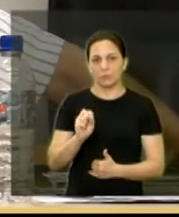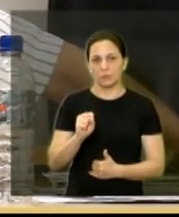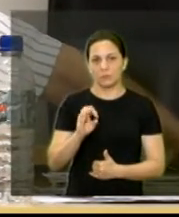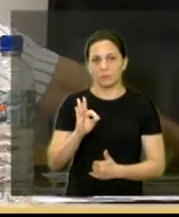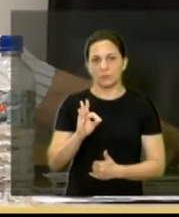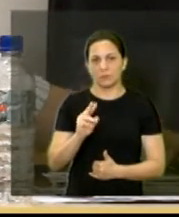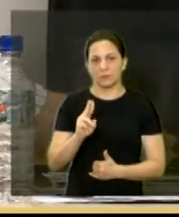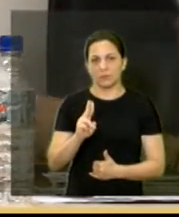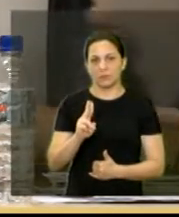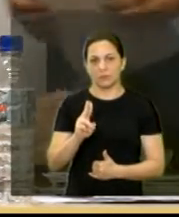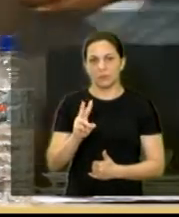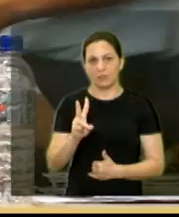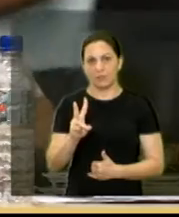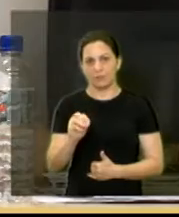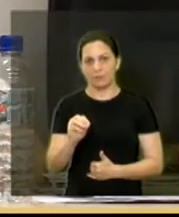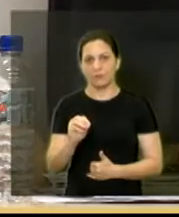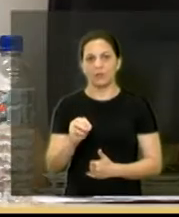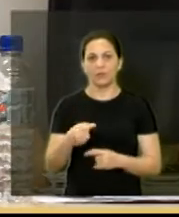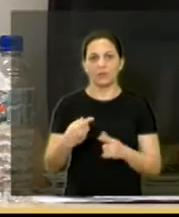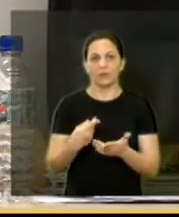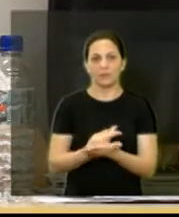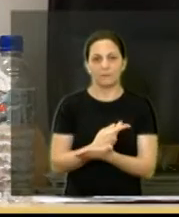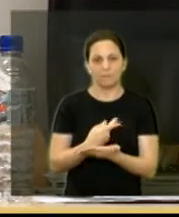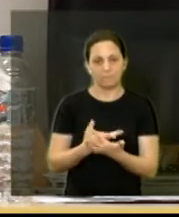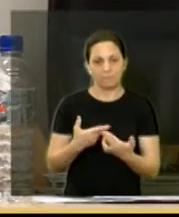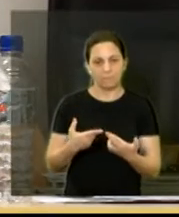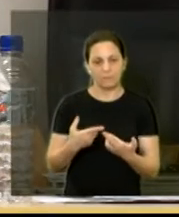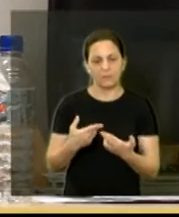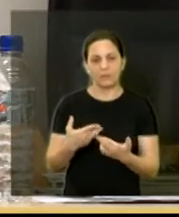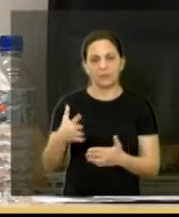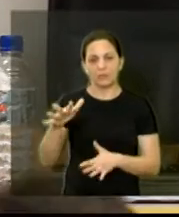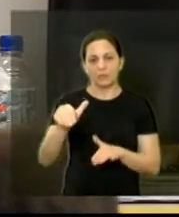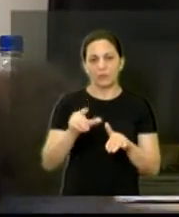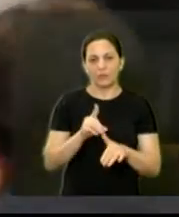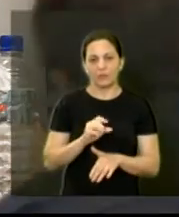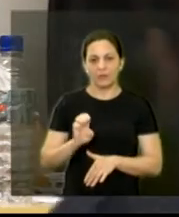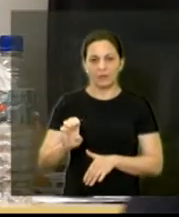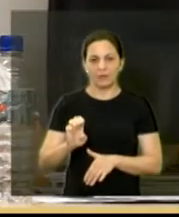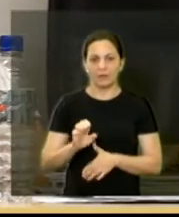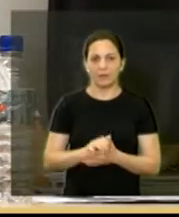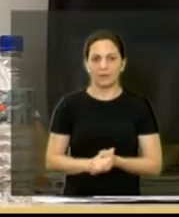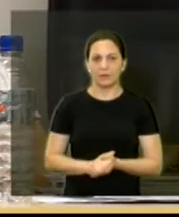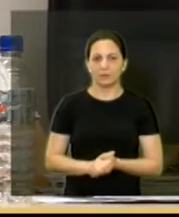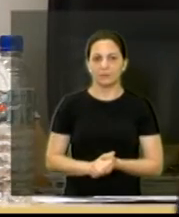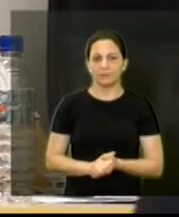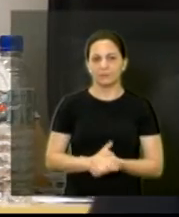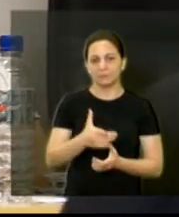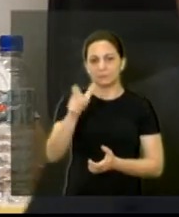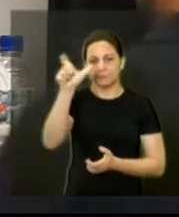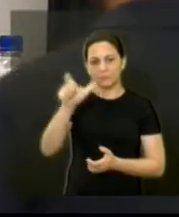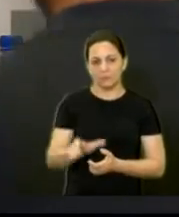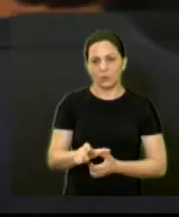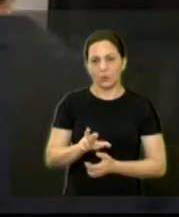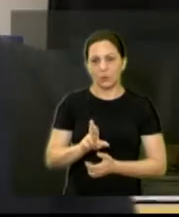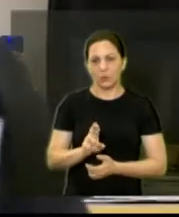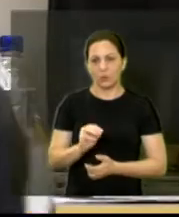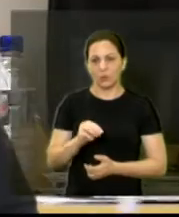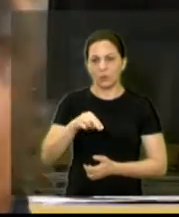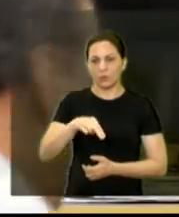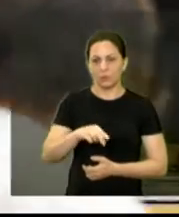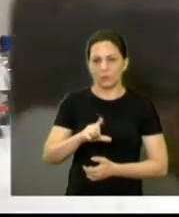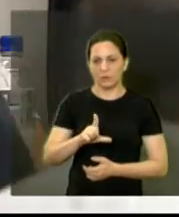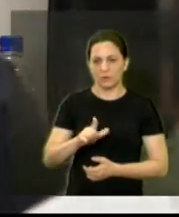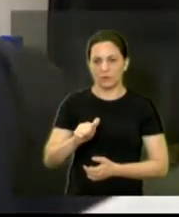habitação da desenvolvimento urbano e já chamar o DAI que é o Ronaldo Rodrigo Venturi que é o gerente de finanças